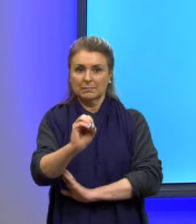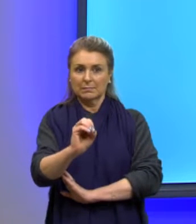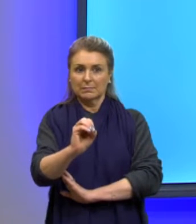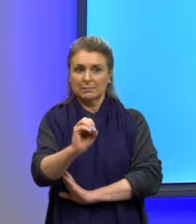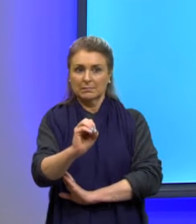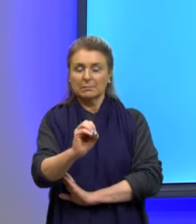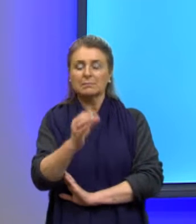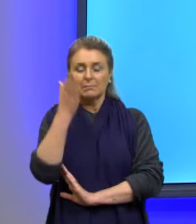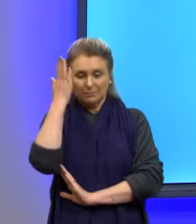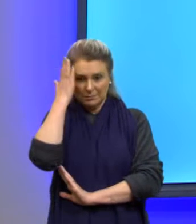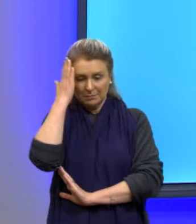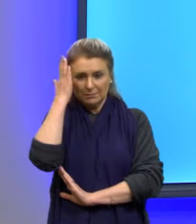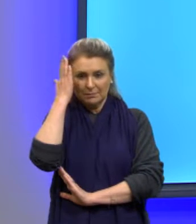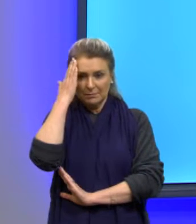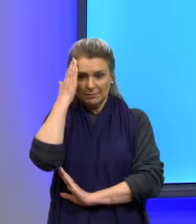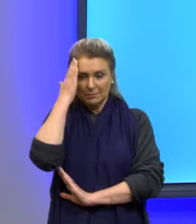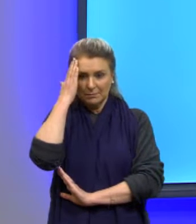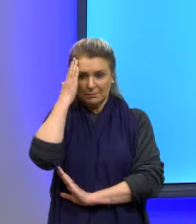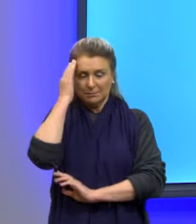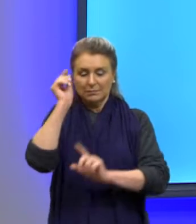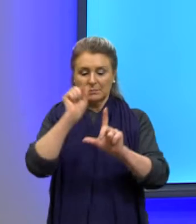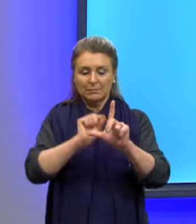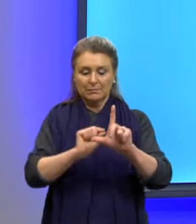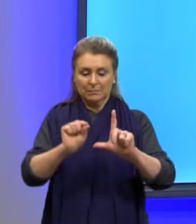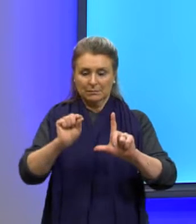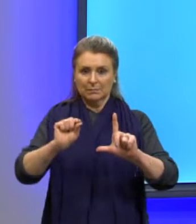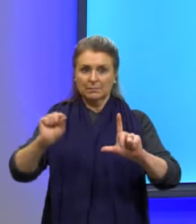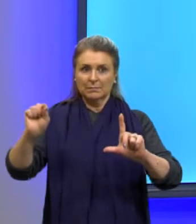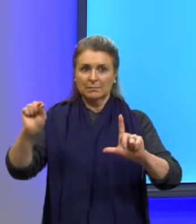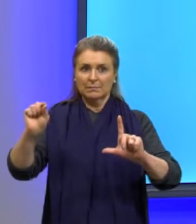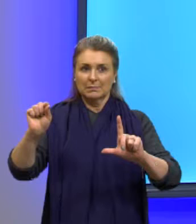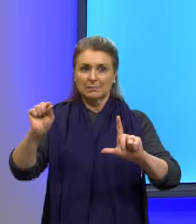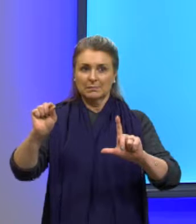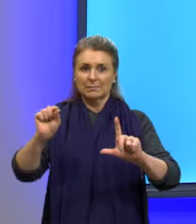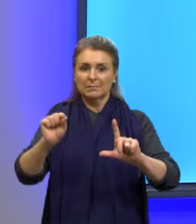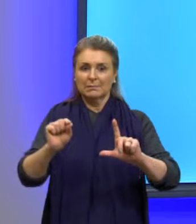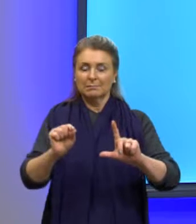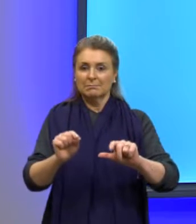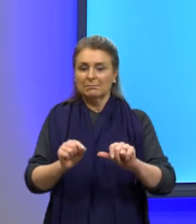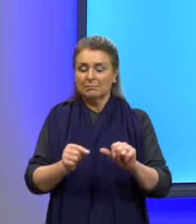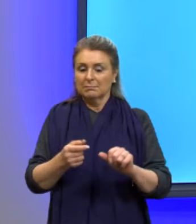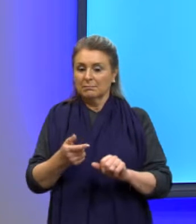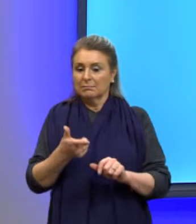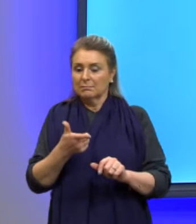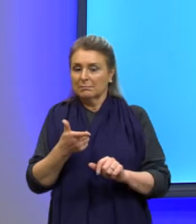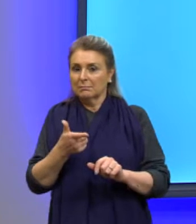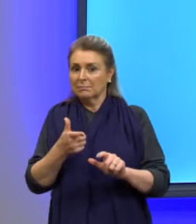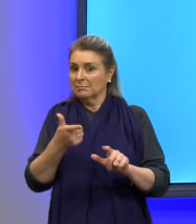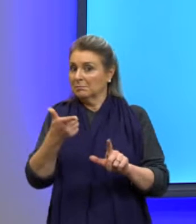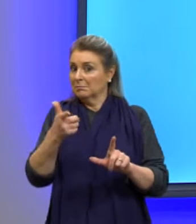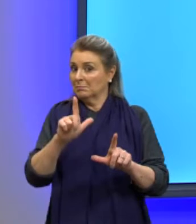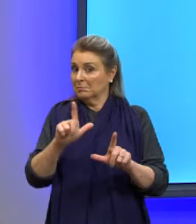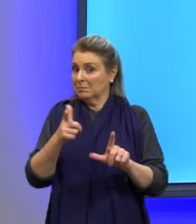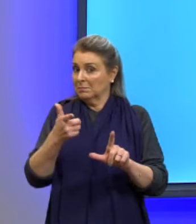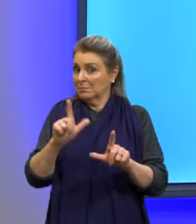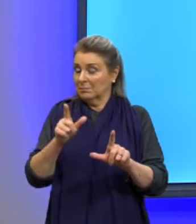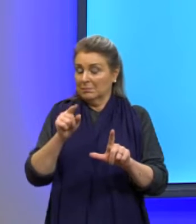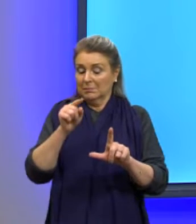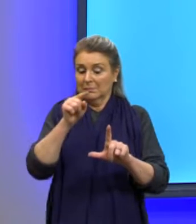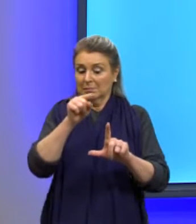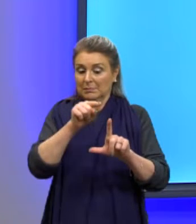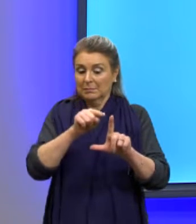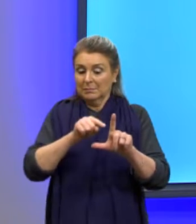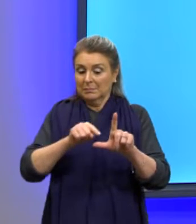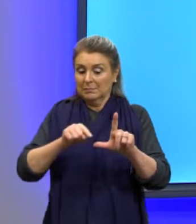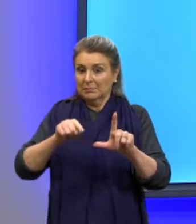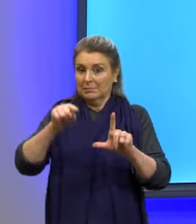eu já sei que esse gráfico é um gráfico que não vai estar com a parábola intersectando o